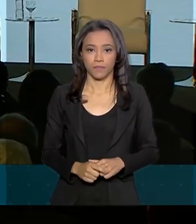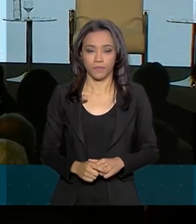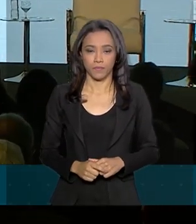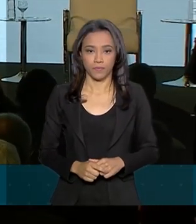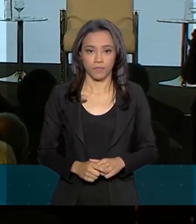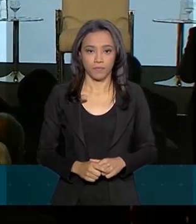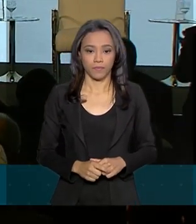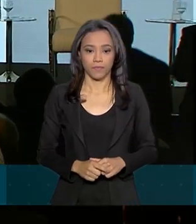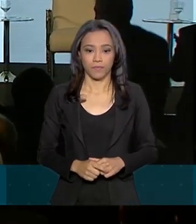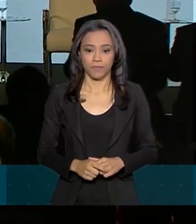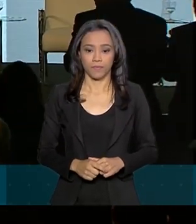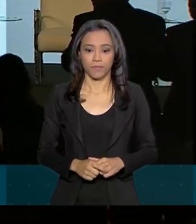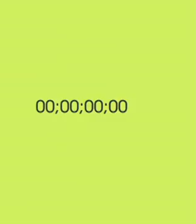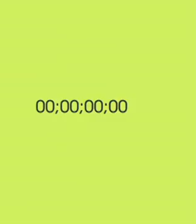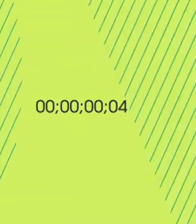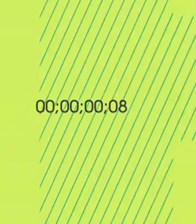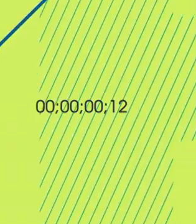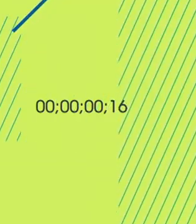Aplausos